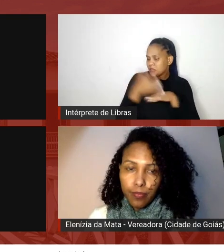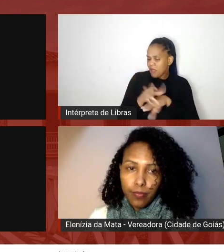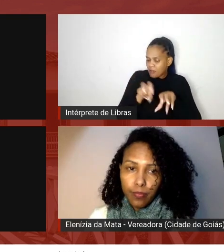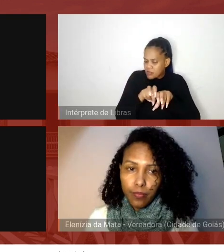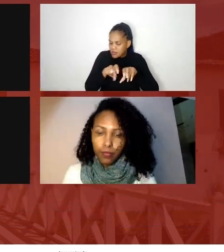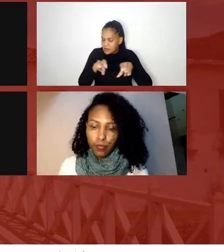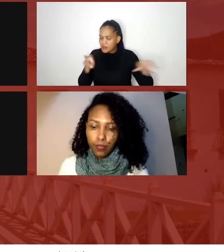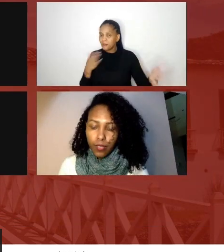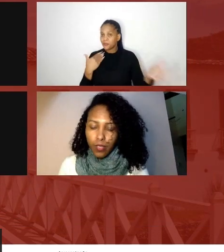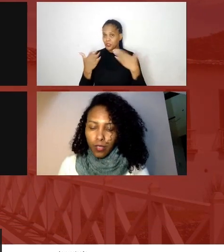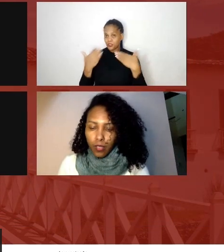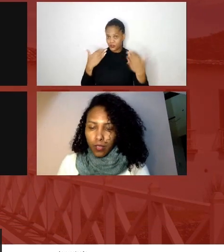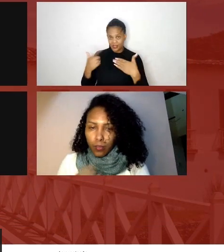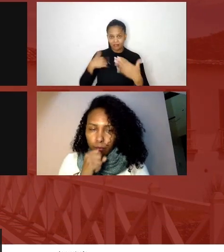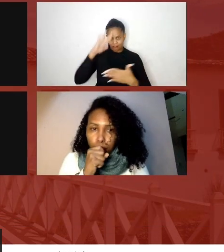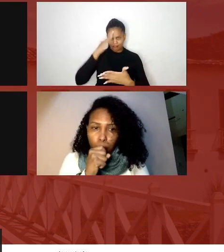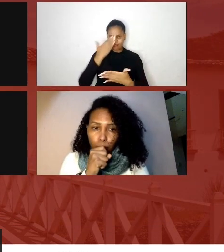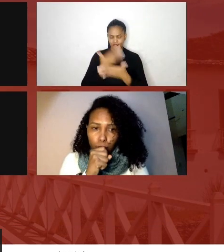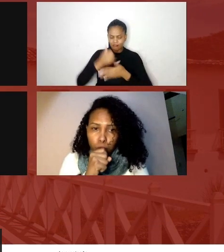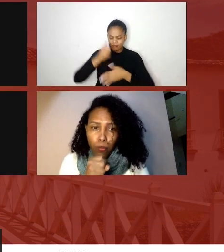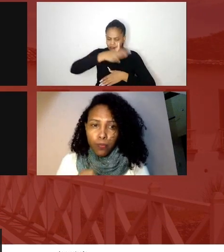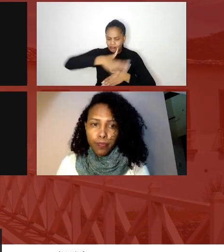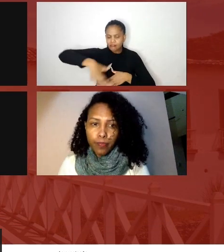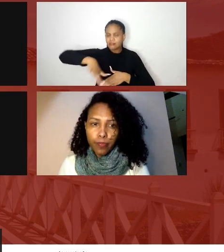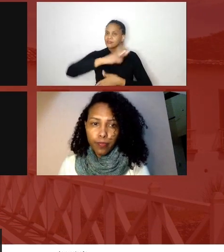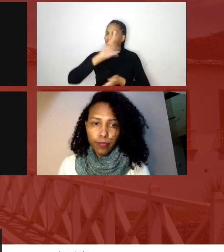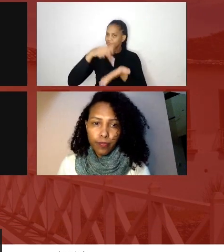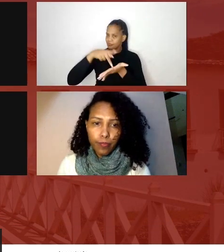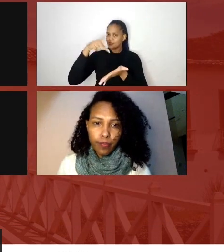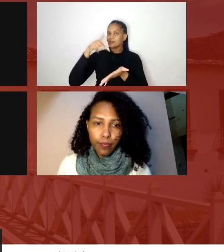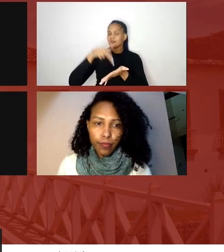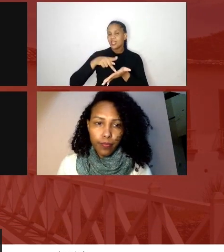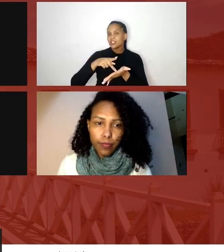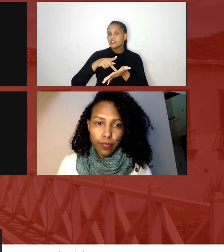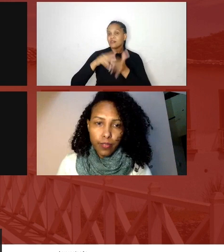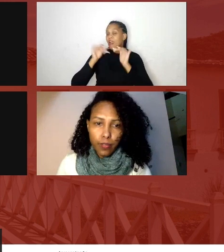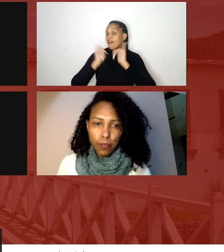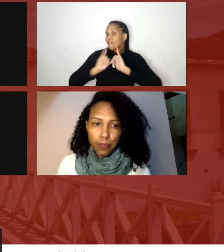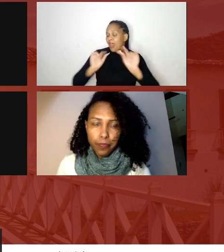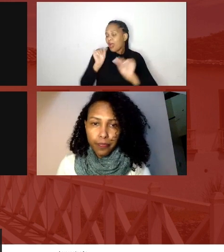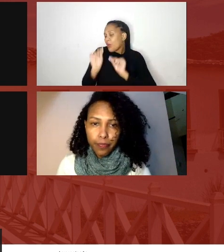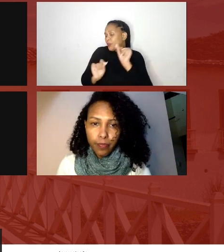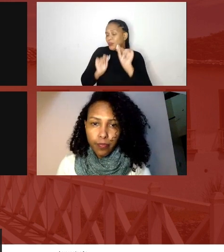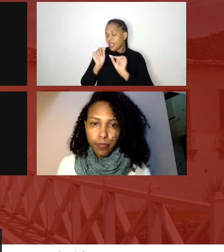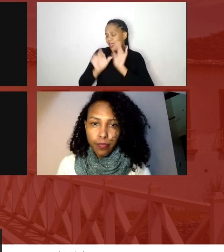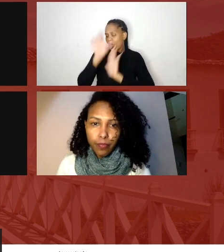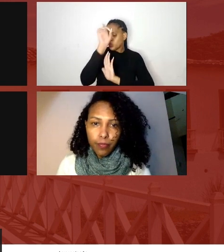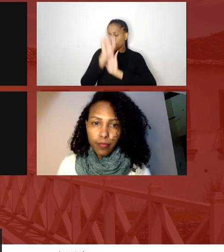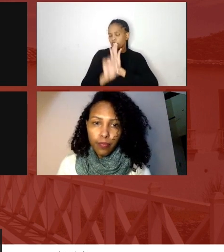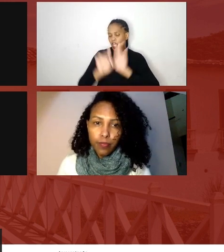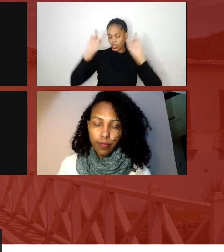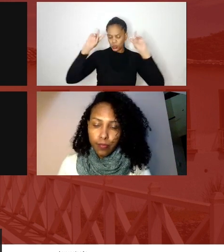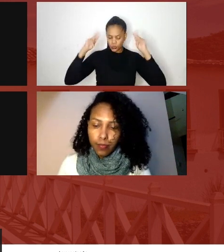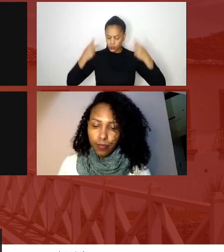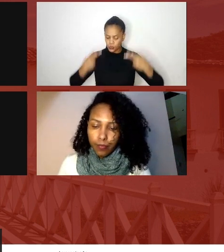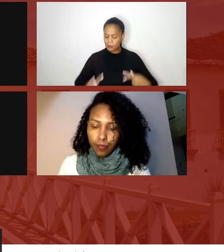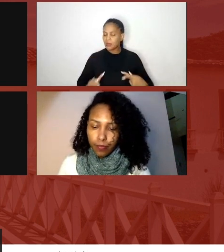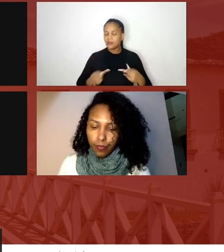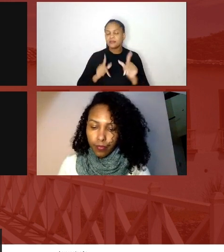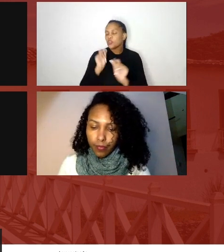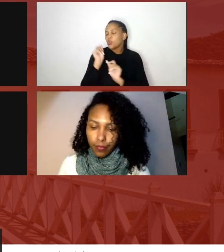um espaço realmente assim de falar o que que é direitos humanos o que que é